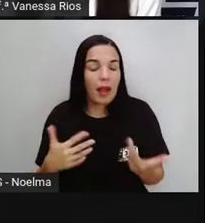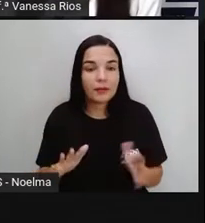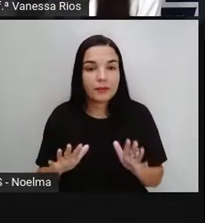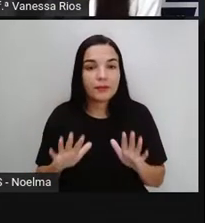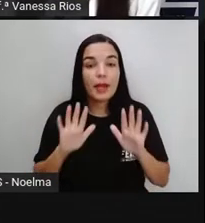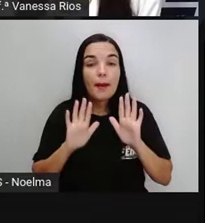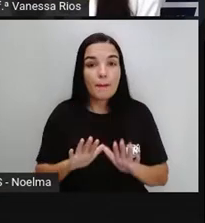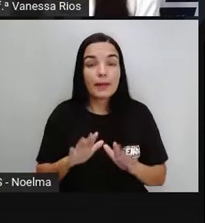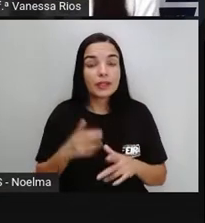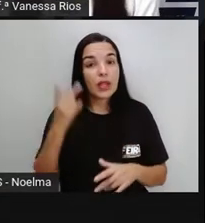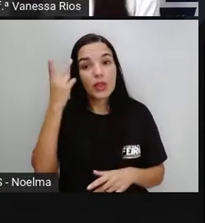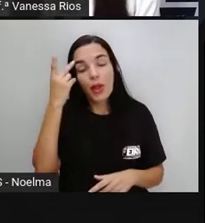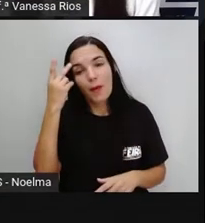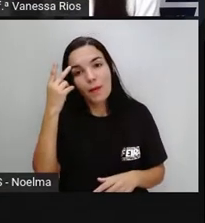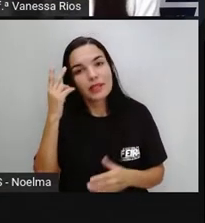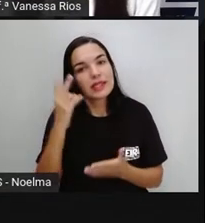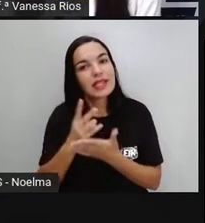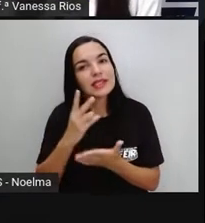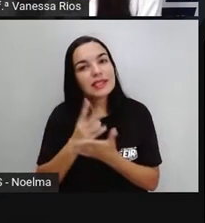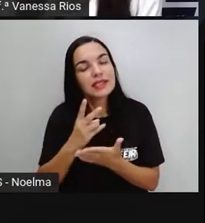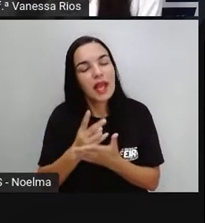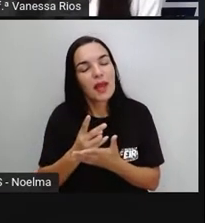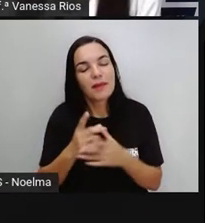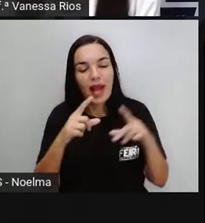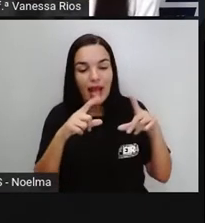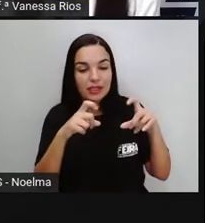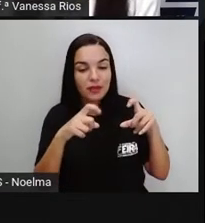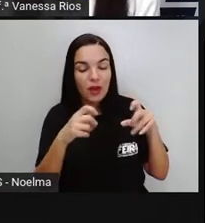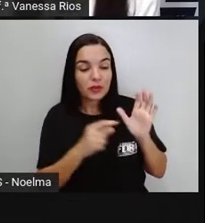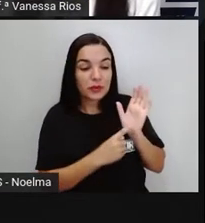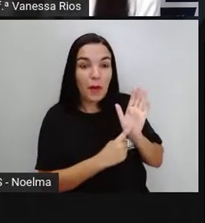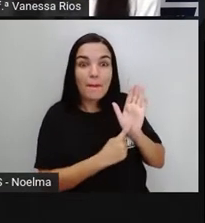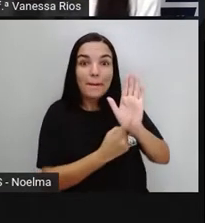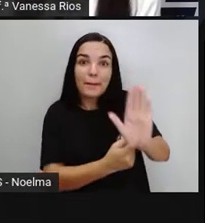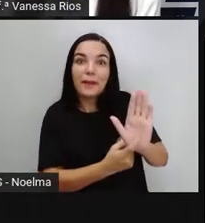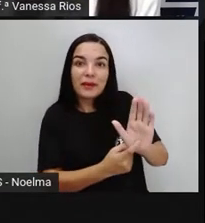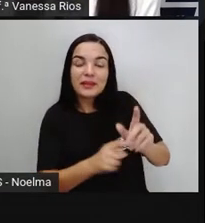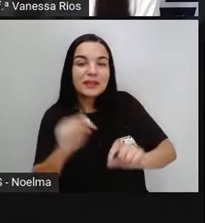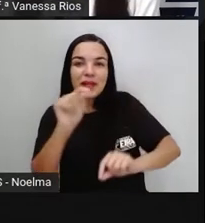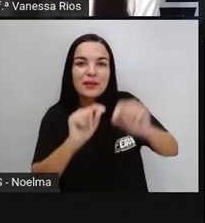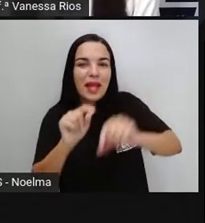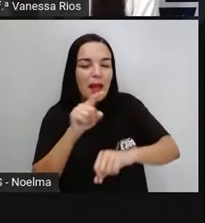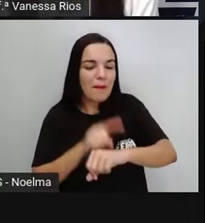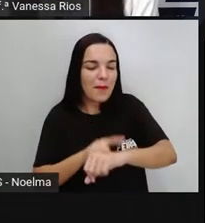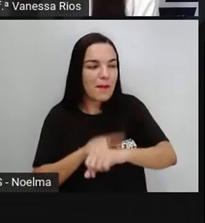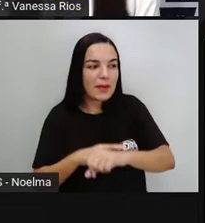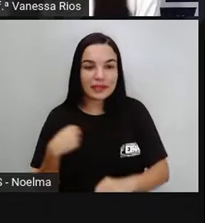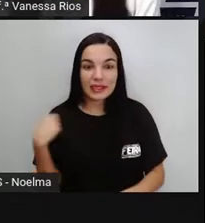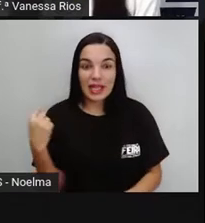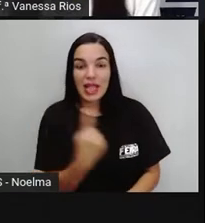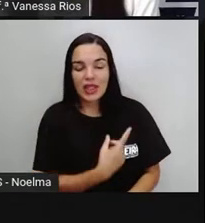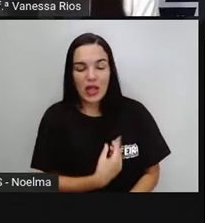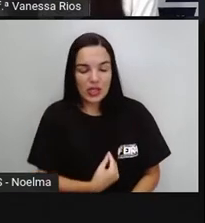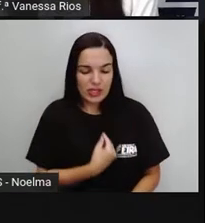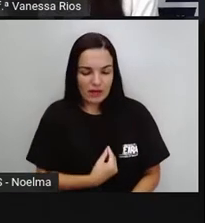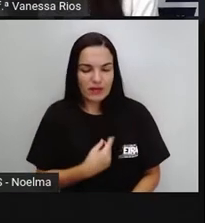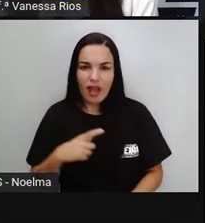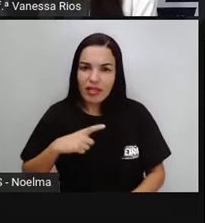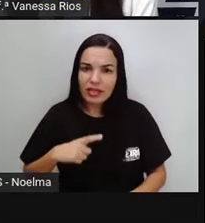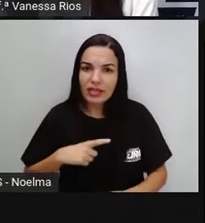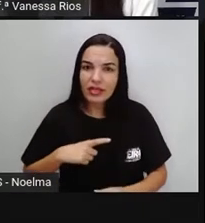normalmente, as fotografias expressam aí momentos da nossa vida que tenham ali